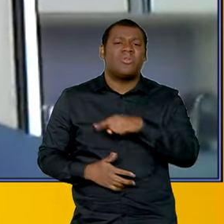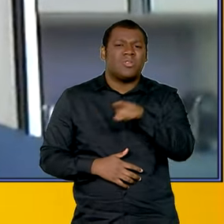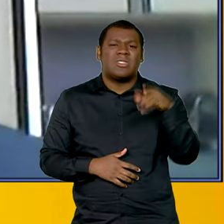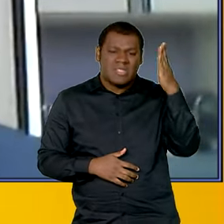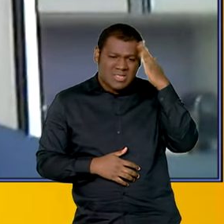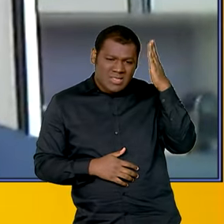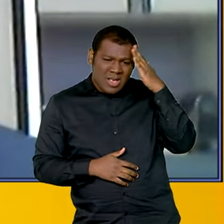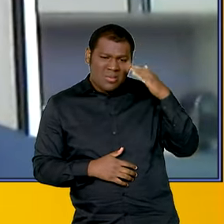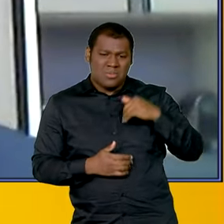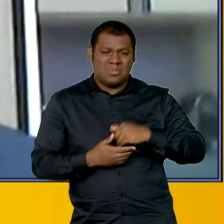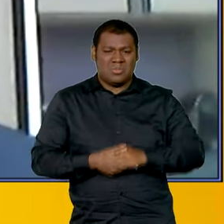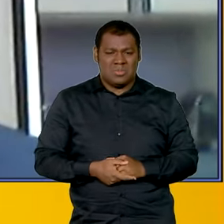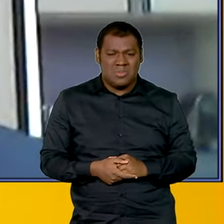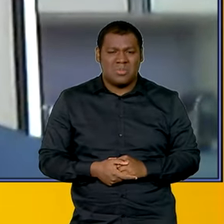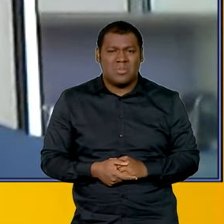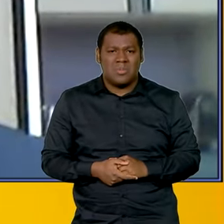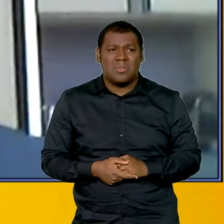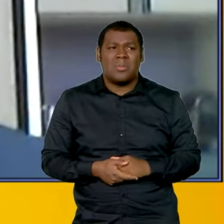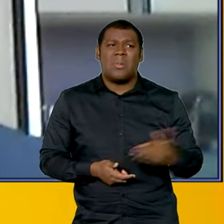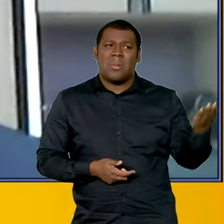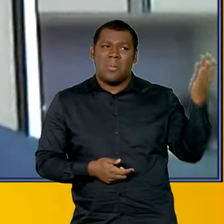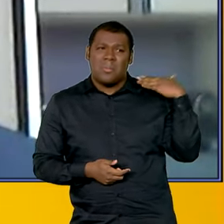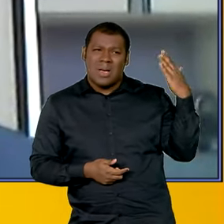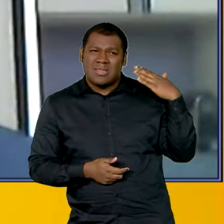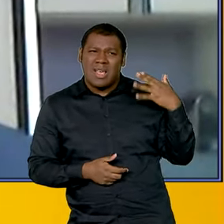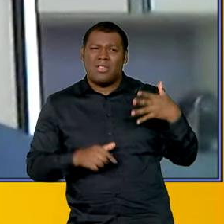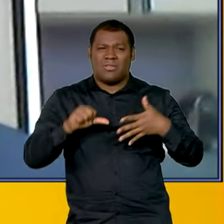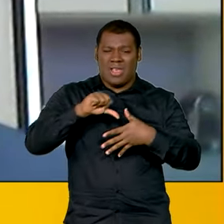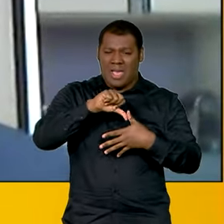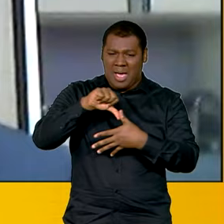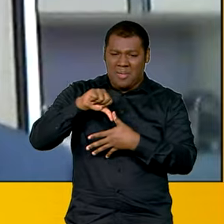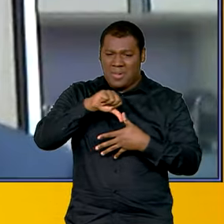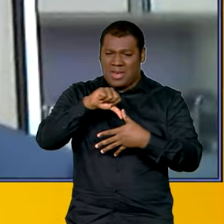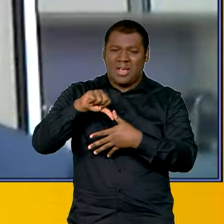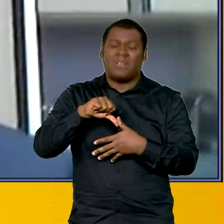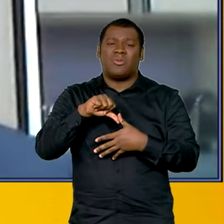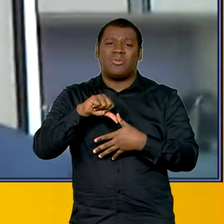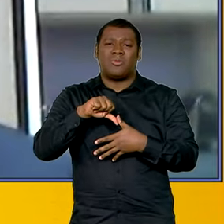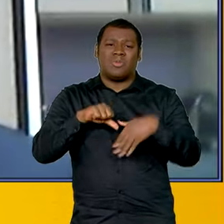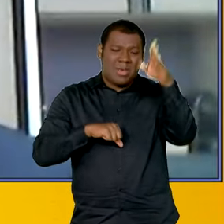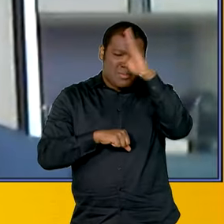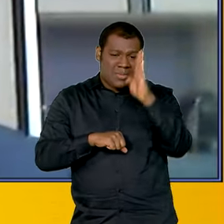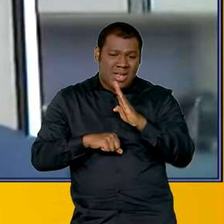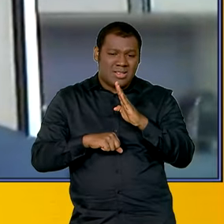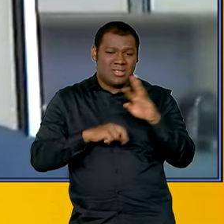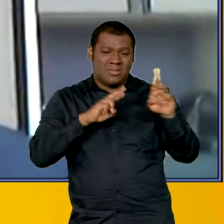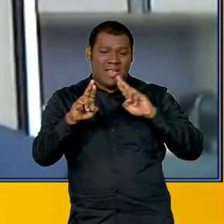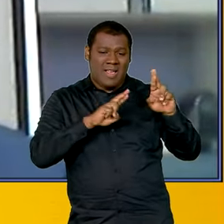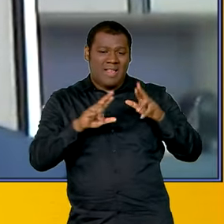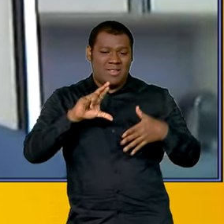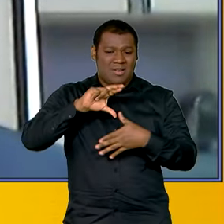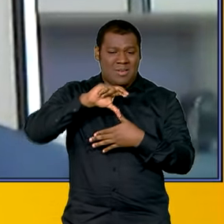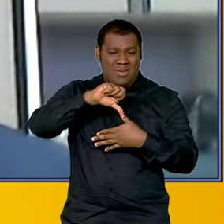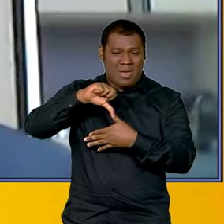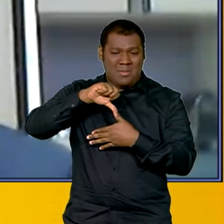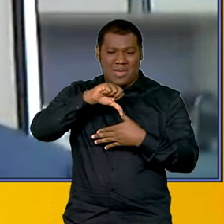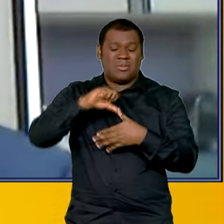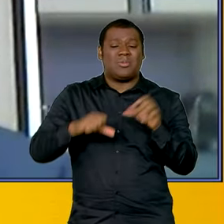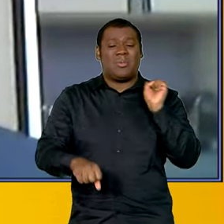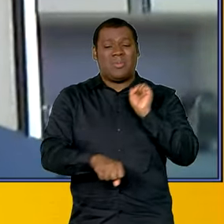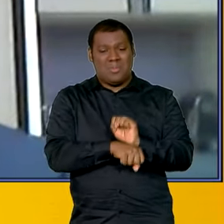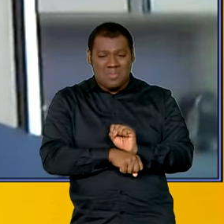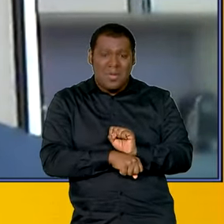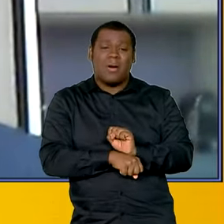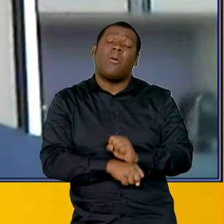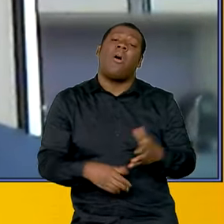teve um relativo congelamento nas relações bilaterais, na presença do Brasil, no fomento da